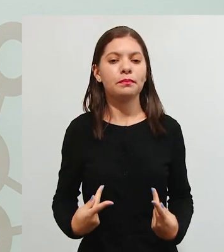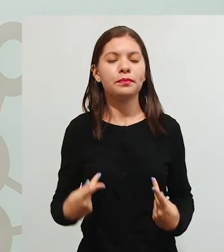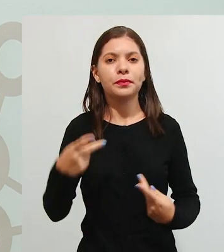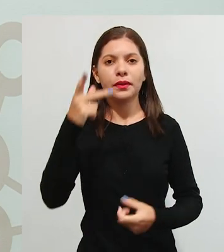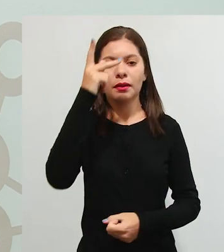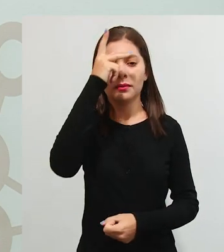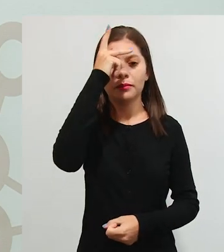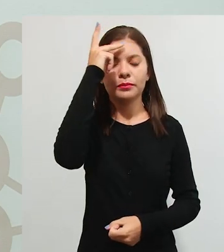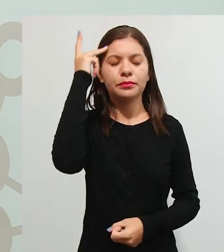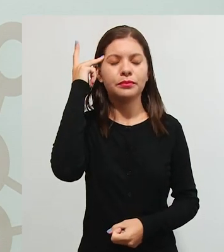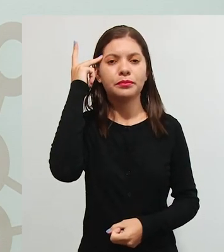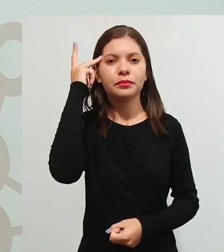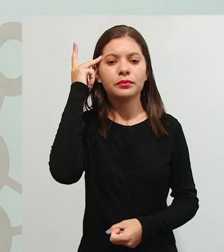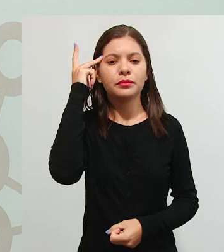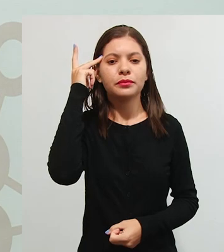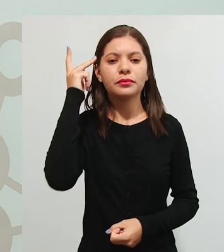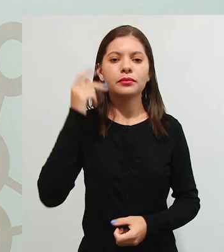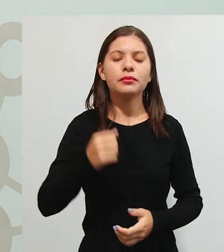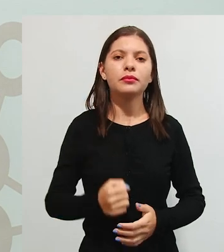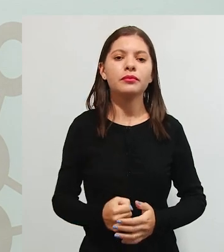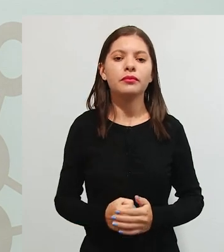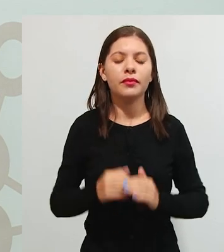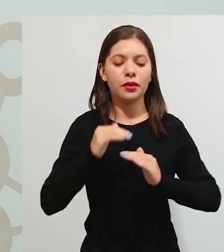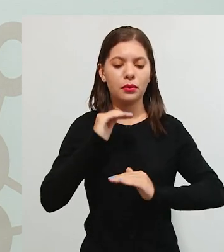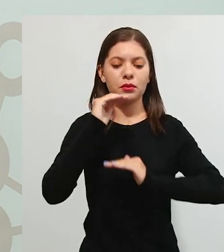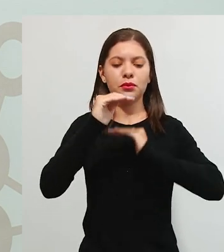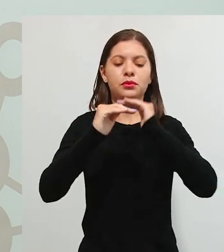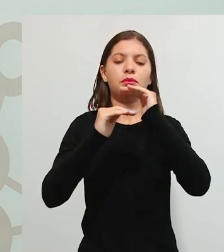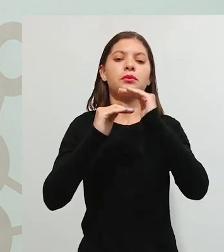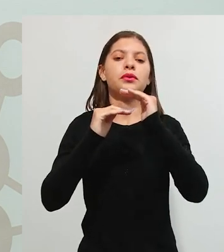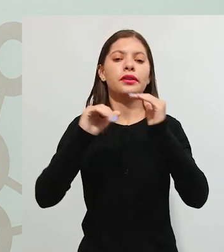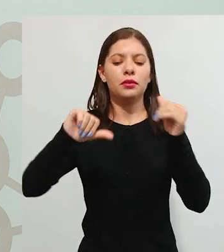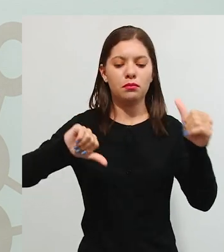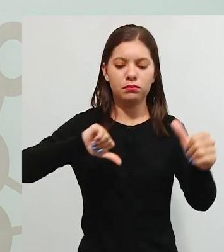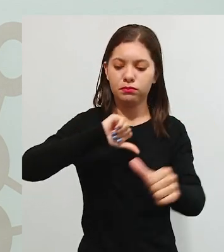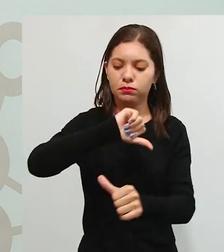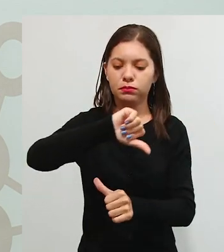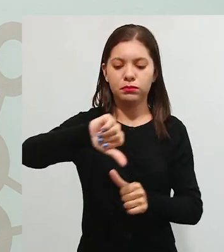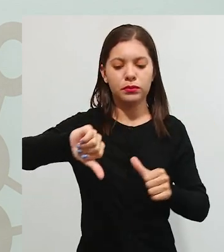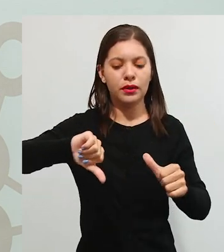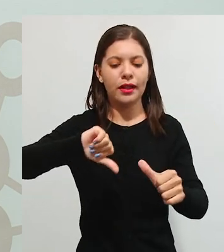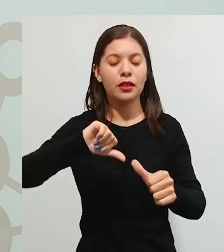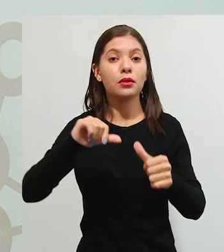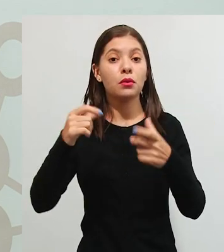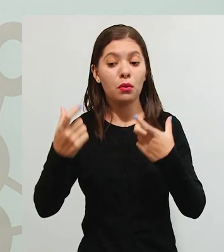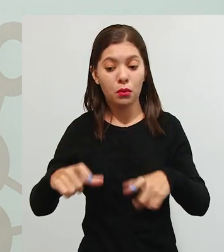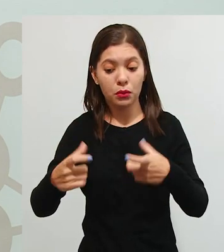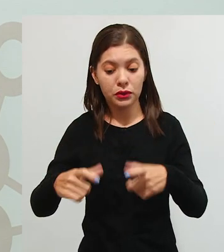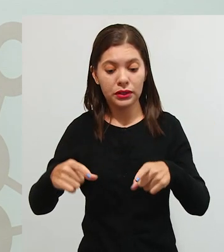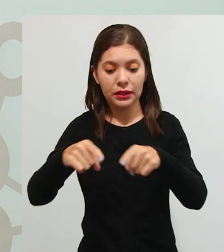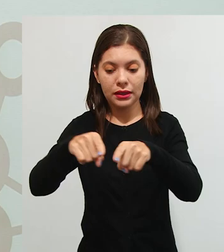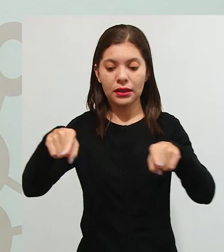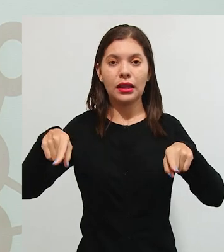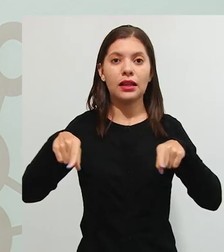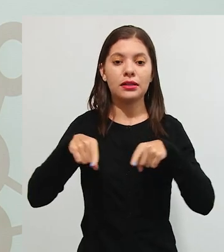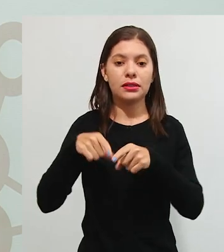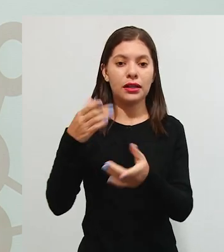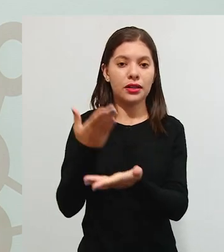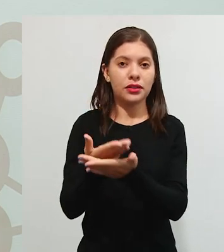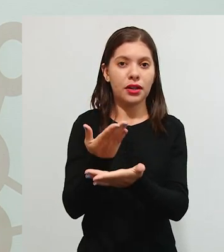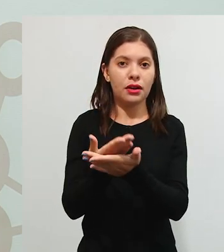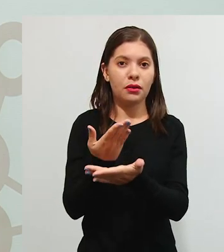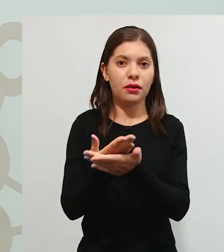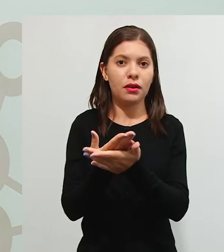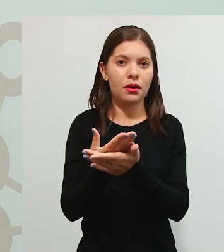são ali transmitidos ou construídos, reconstruídos em sala de aula e os